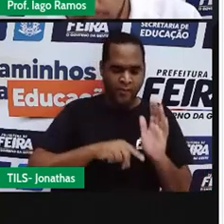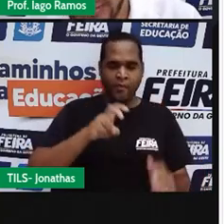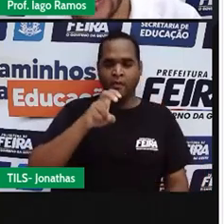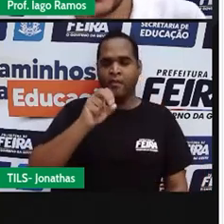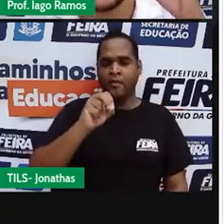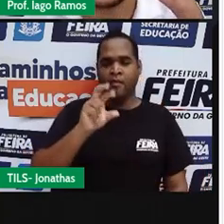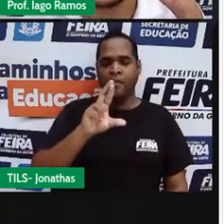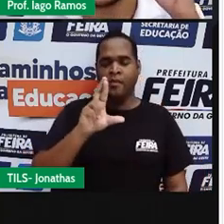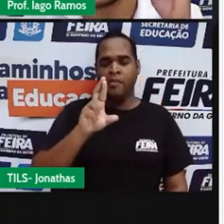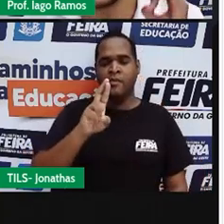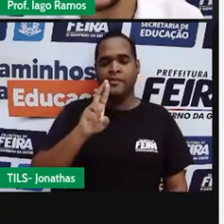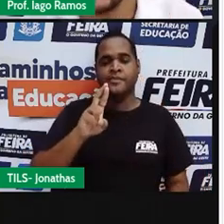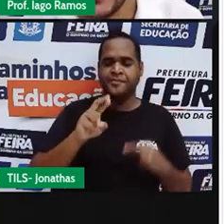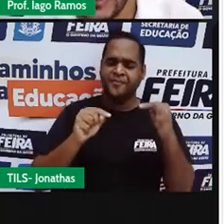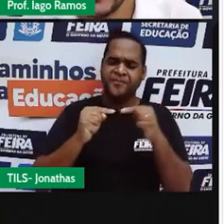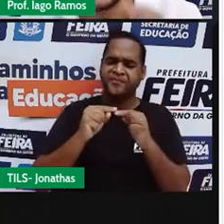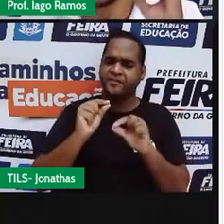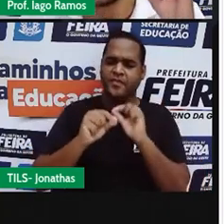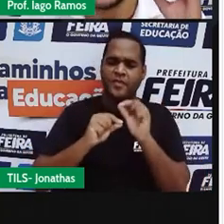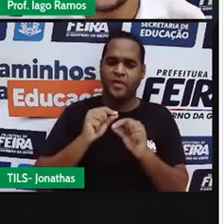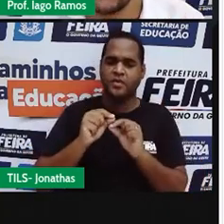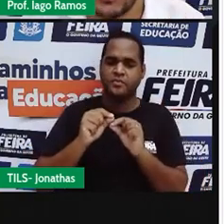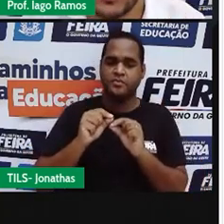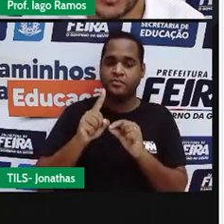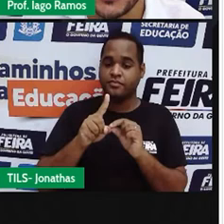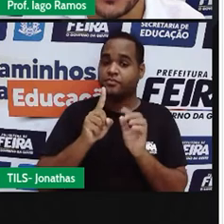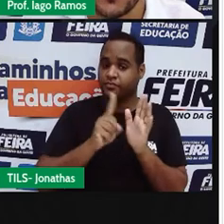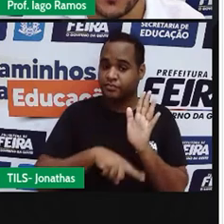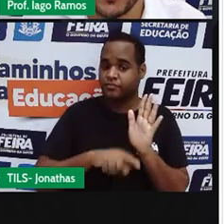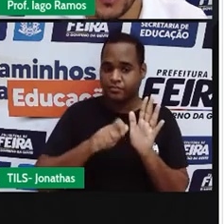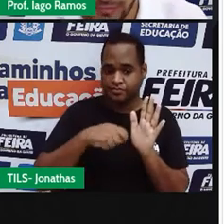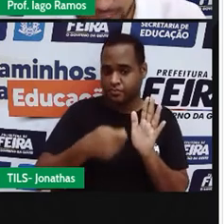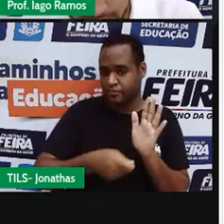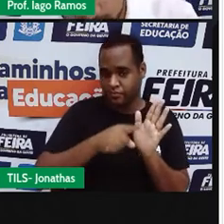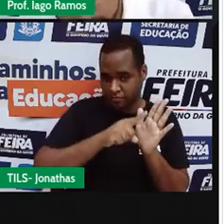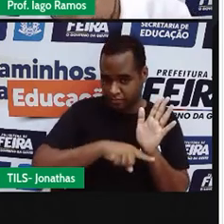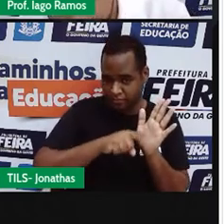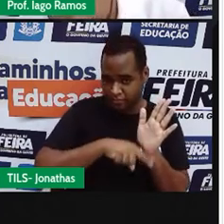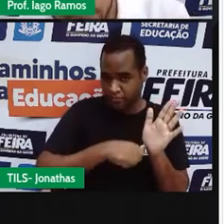de 50 reais. E a dívida é número negativo, ó.